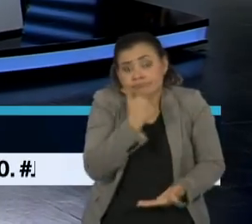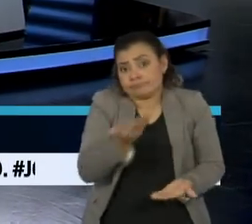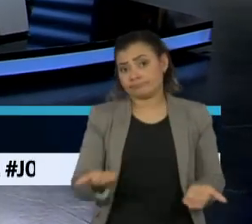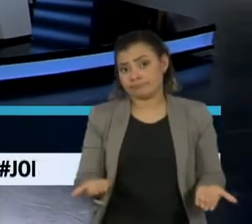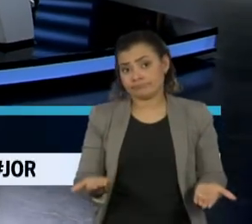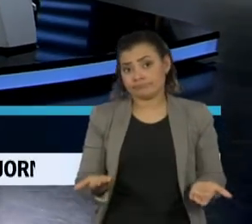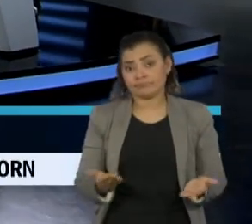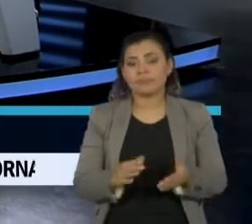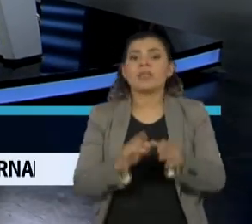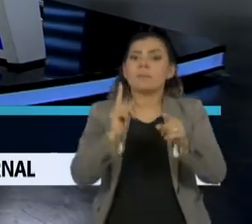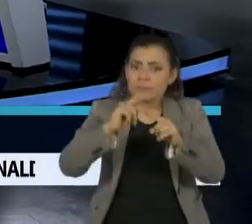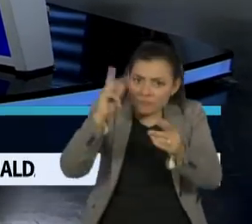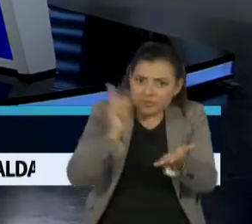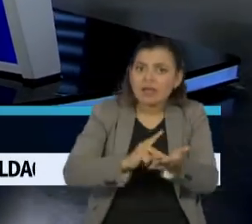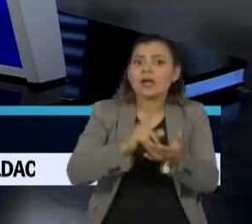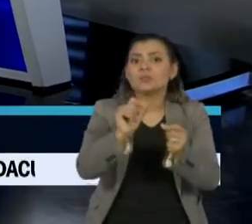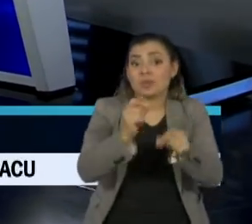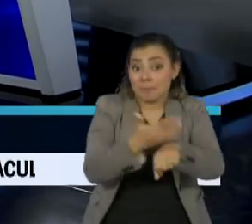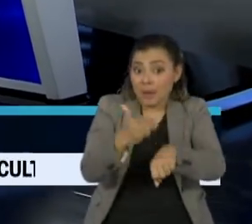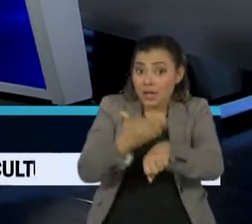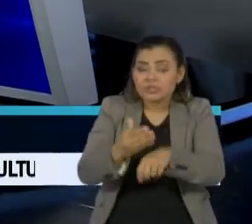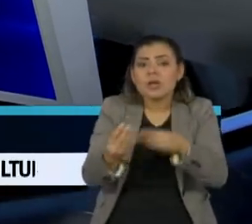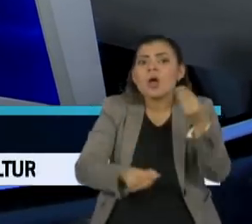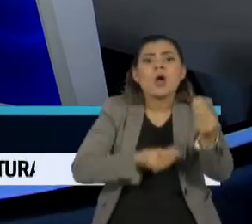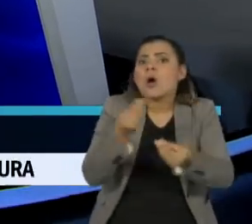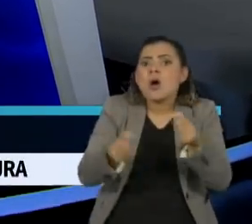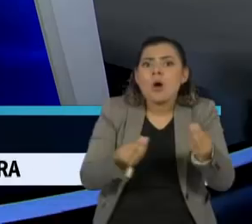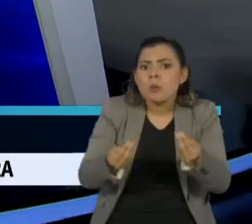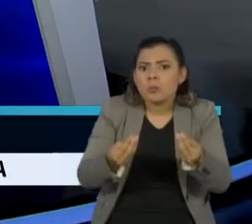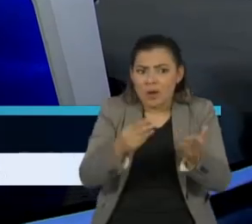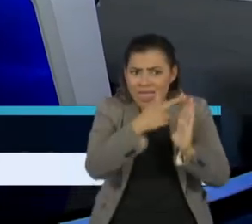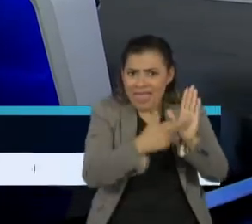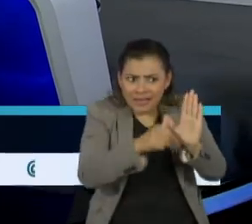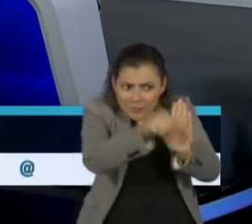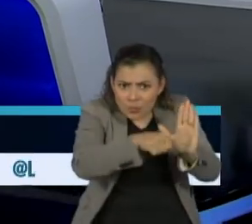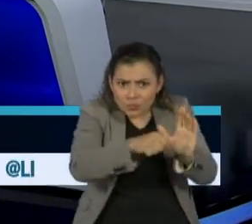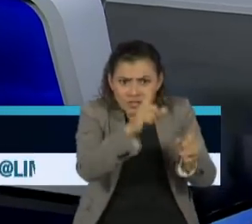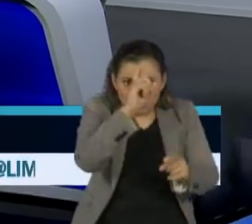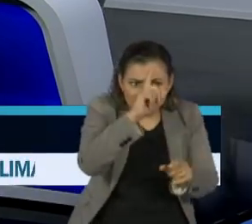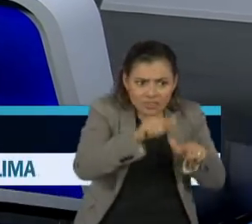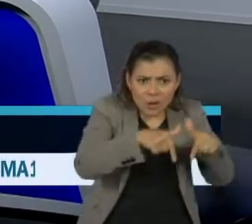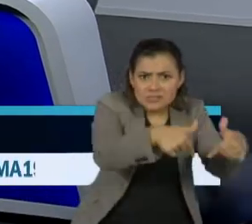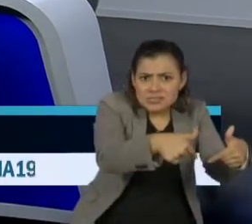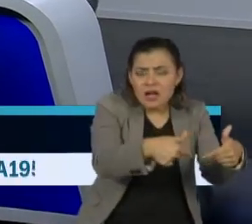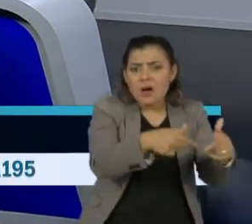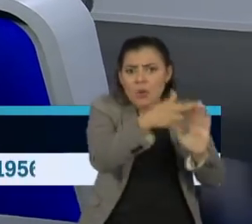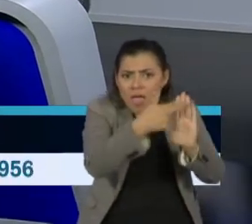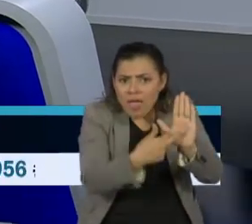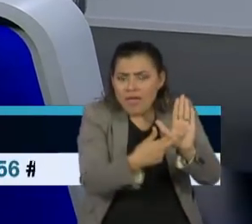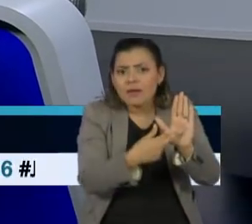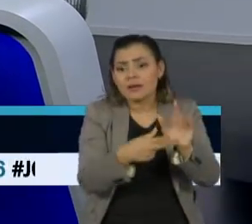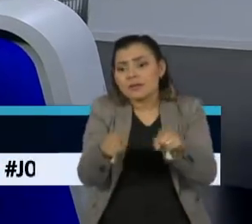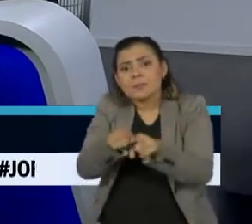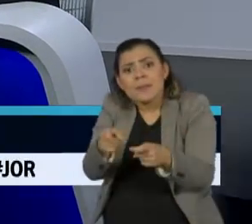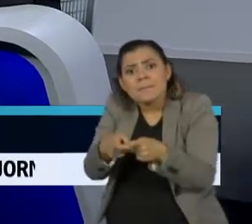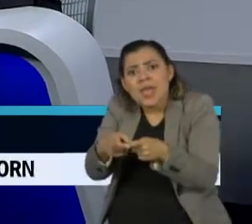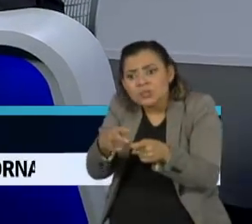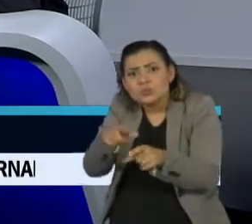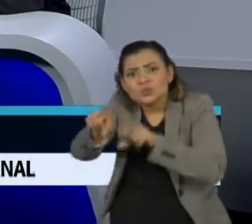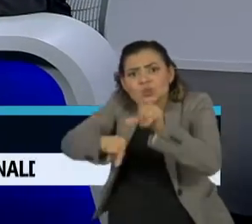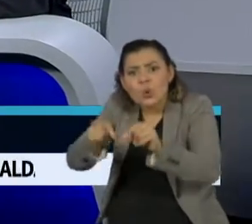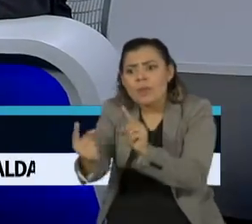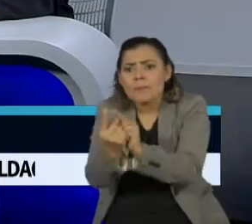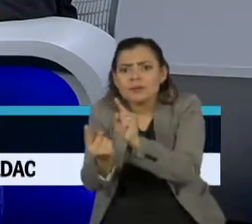Doutor Saudiva, na prática, esse protocolo muda alguma coisa nos hospitais e no tratamento escolhido pelo médico e pelo